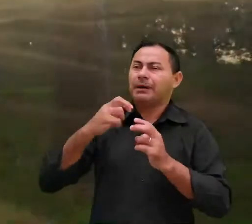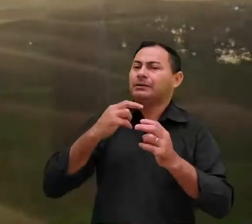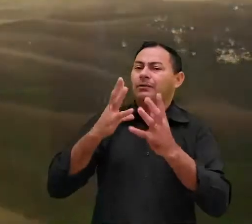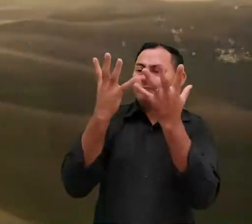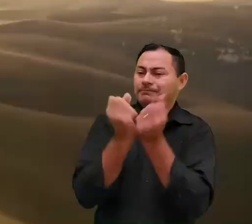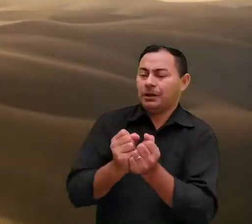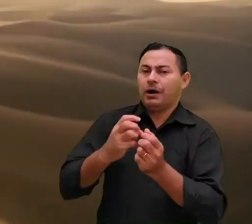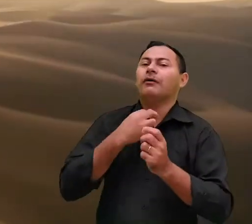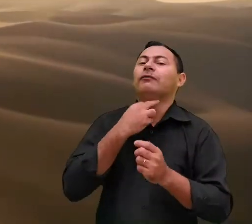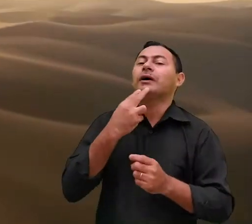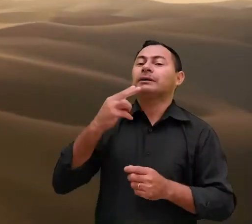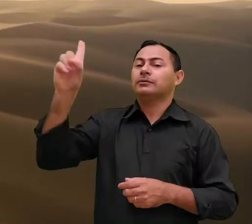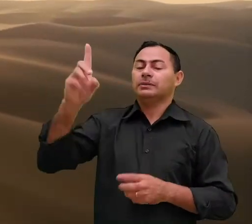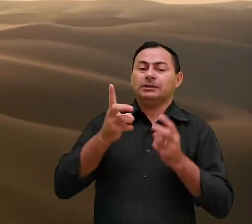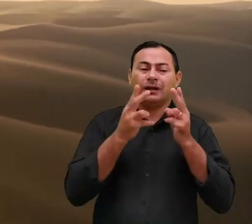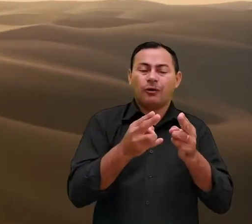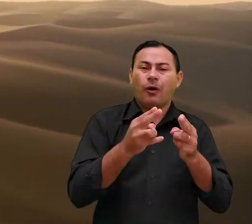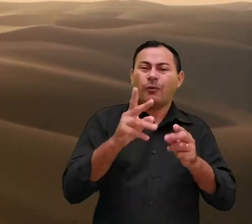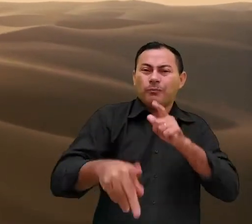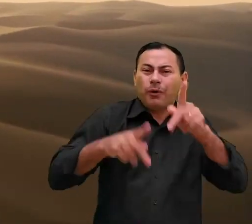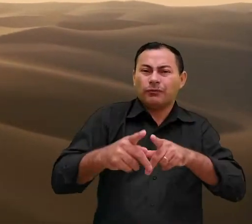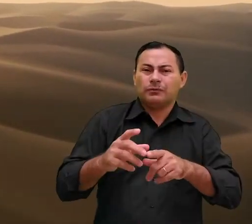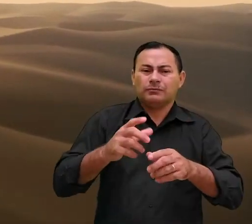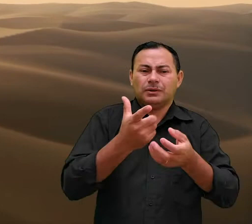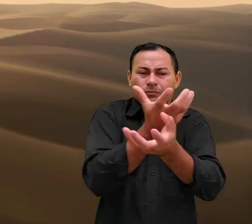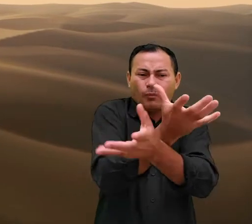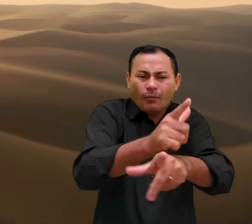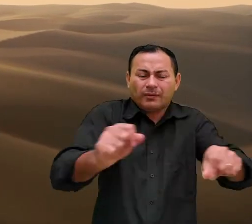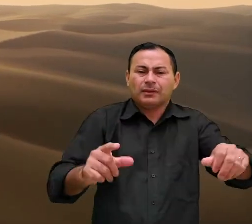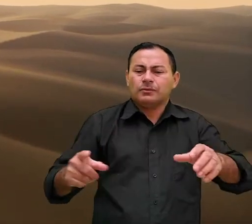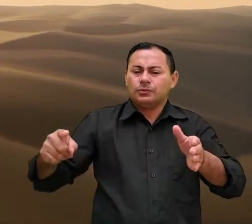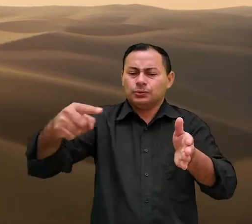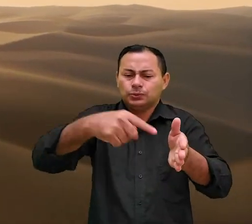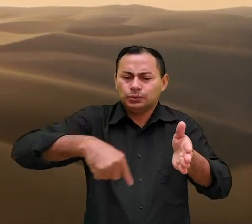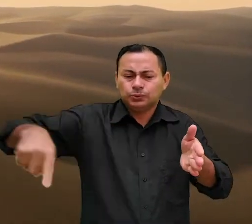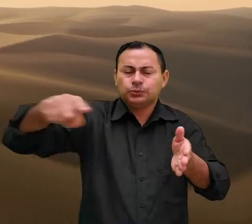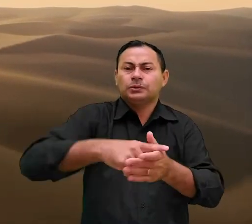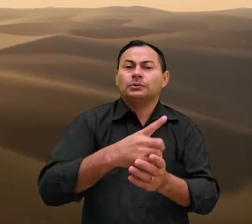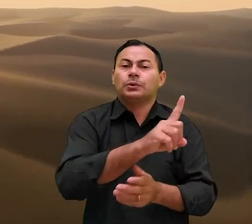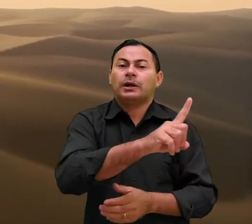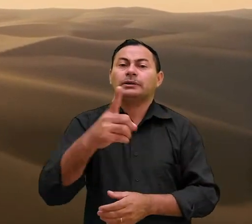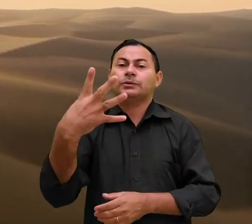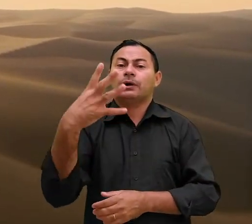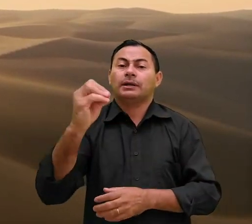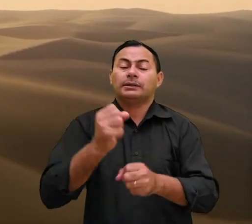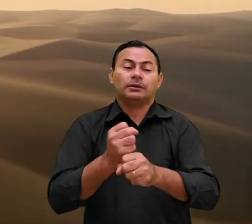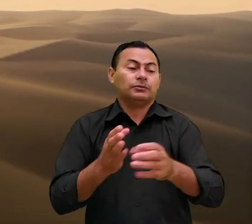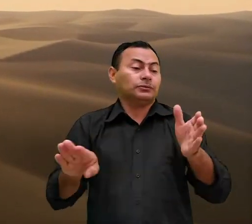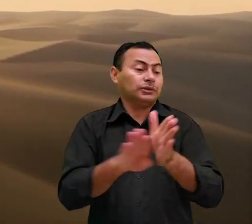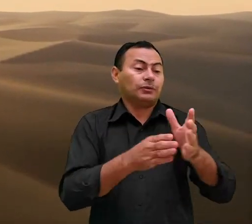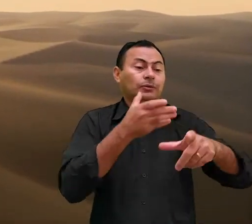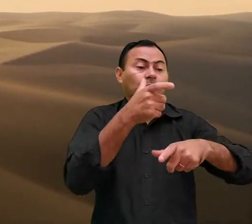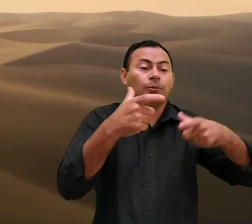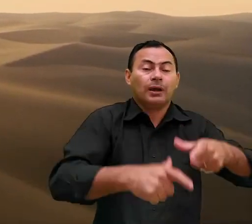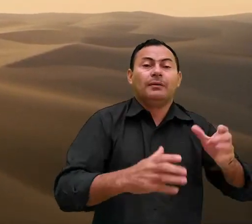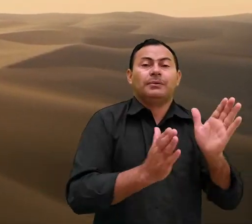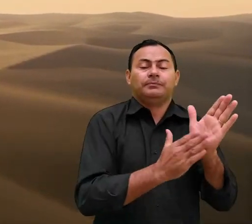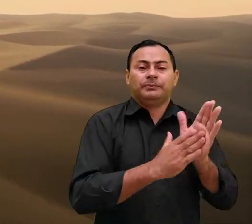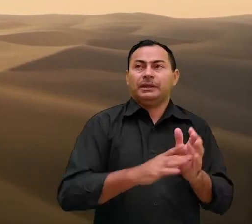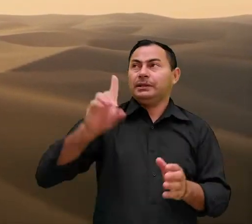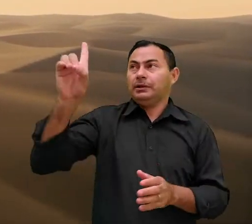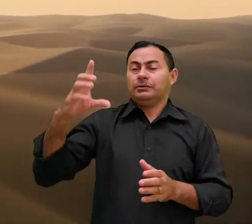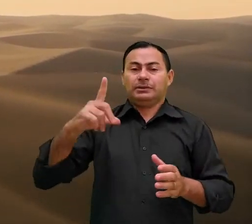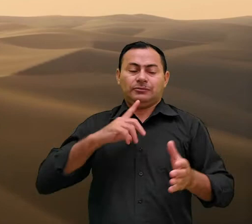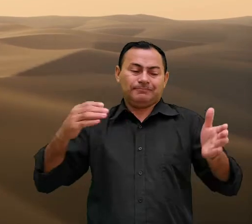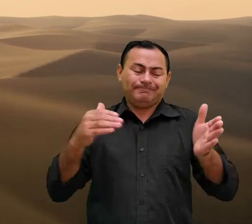de Deus porque senão seremos como o povo no deserto que andou em círculos durante 40 anos Deus chegou no seu limite